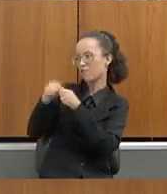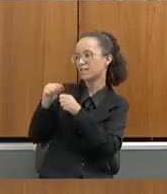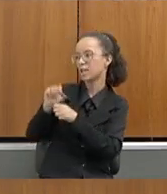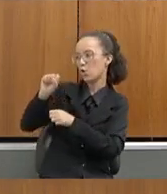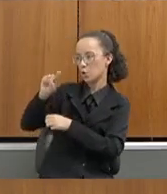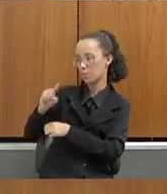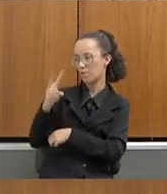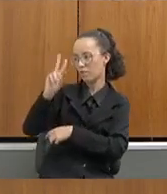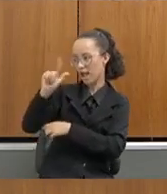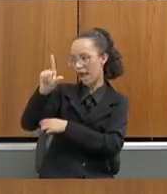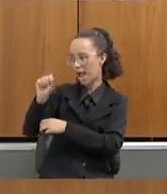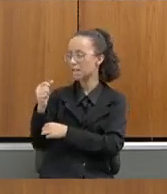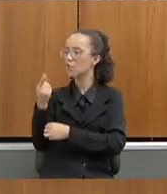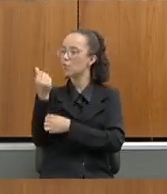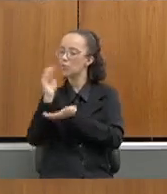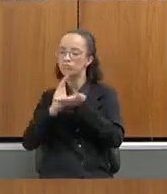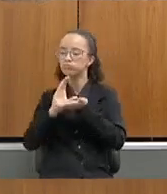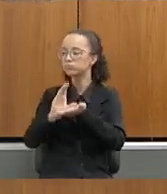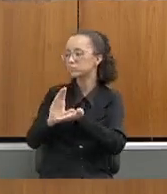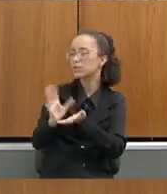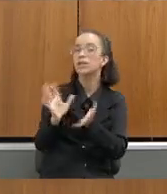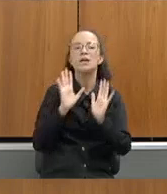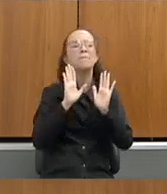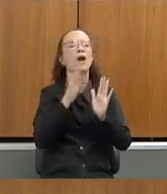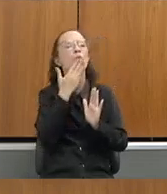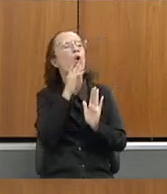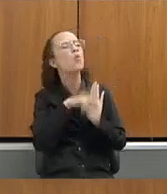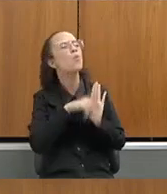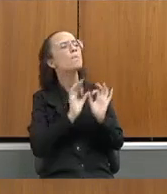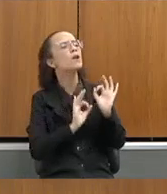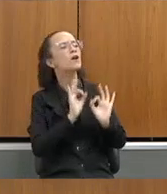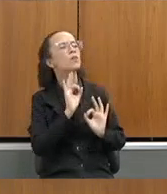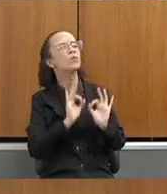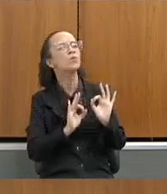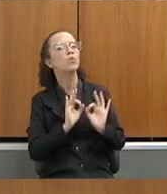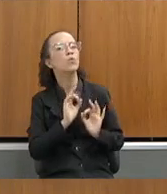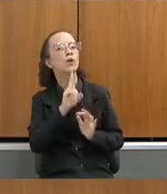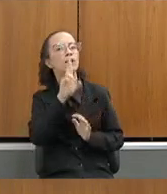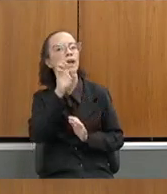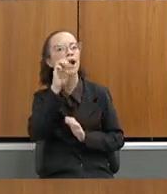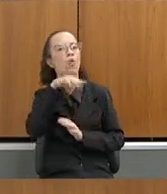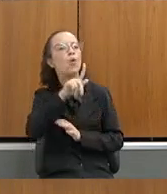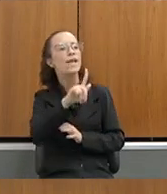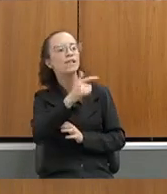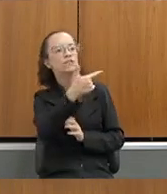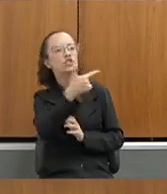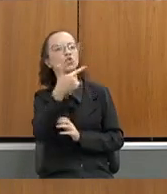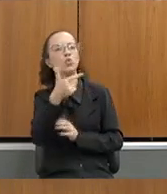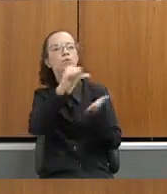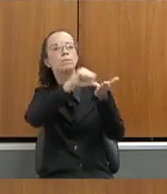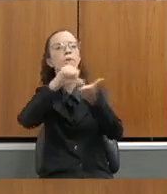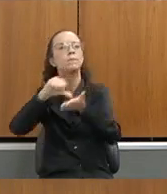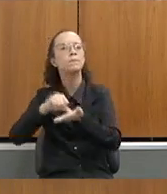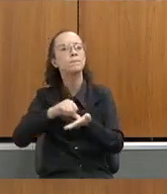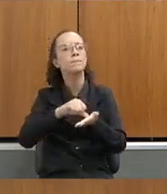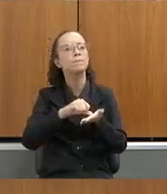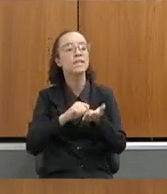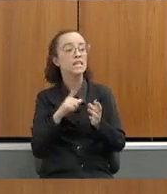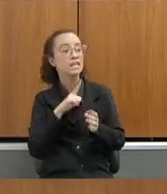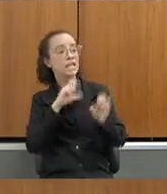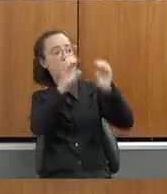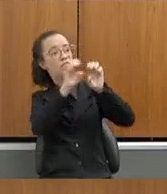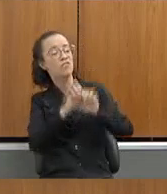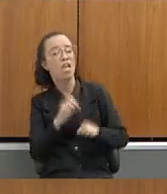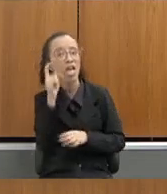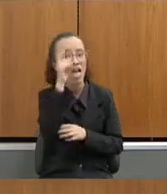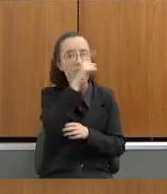vagas, vamos investir na infraestrutura, mas qual é o plano? Da UENG com essas 22 unidades, com dificuldades estruturais,